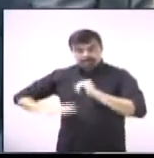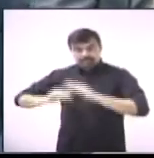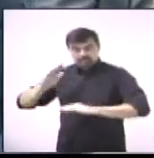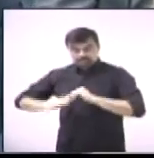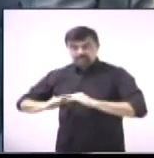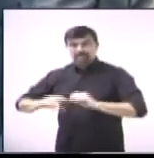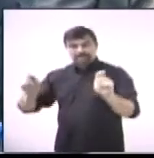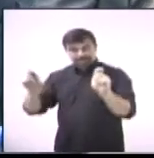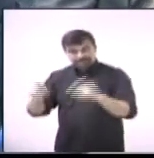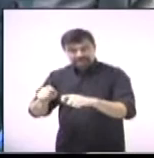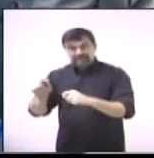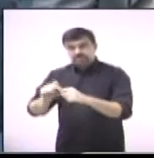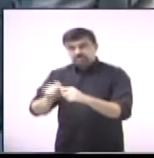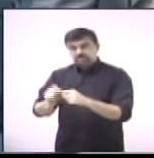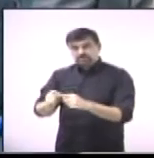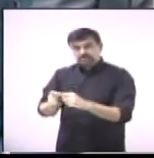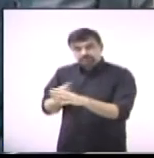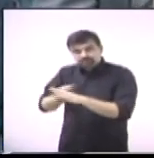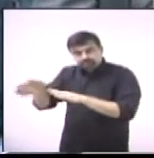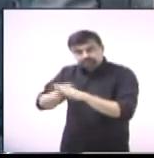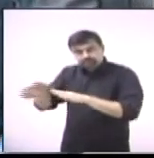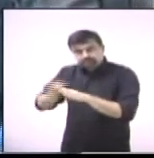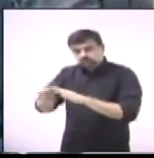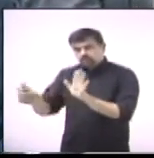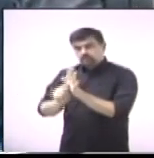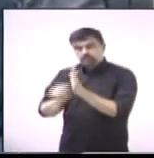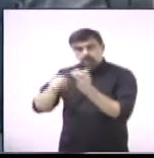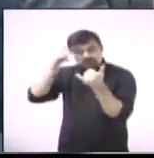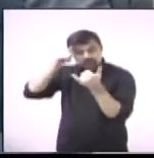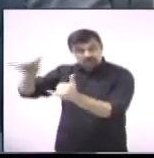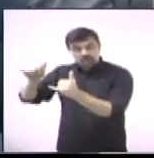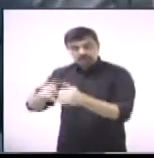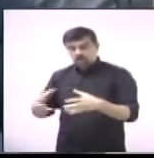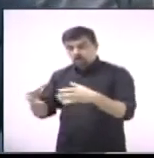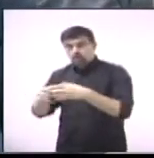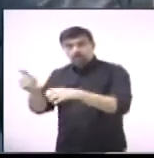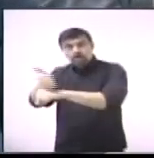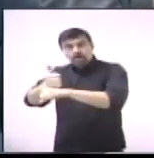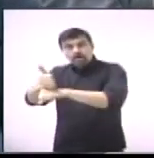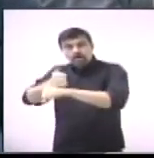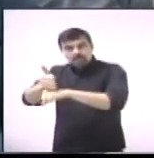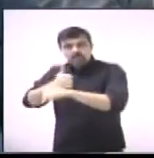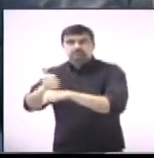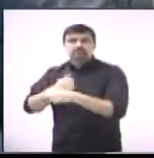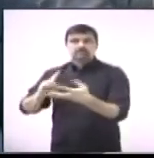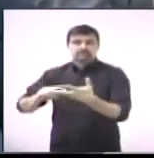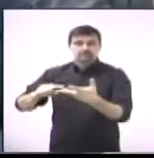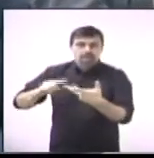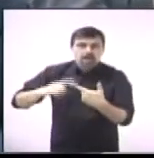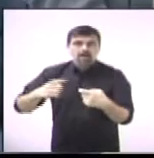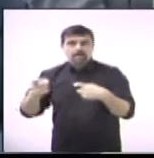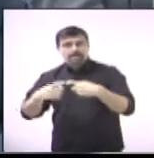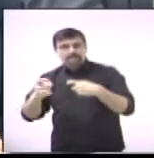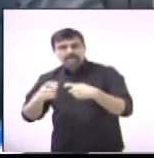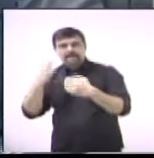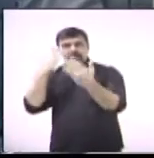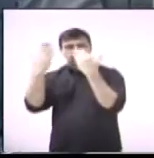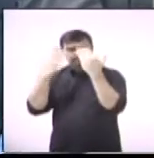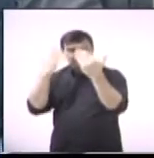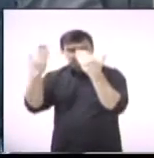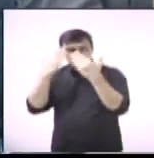onde a gente faça na questão da prevenção com um grupo na área da saúde multidisciplinar, com médicos, psicólogos,